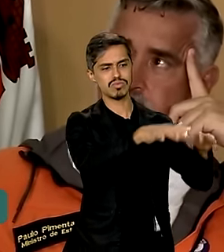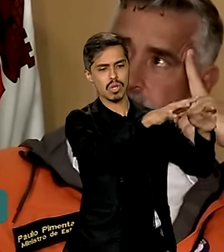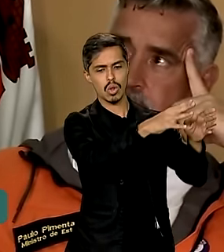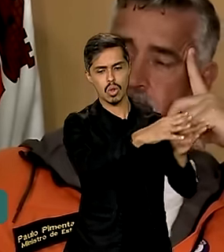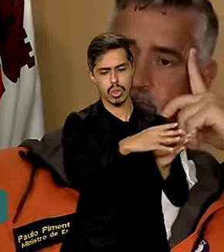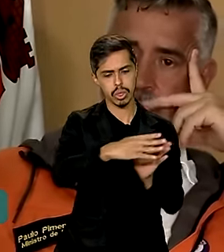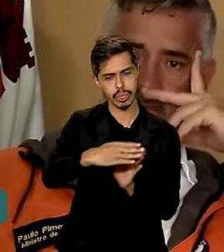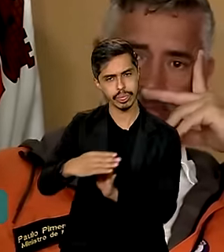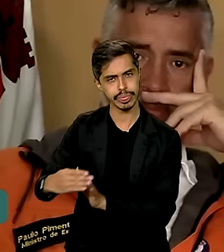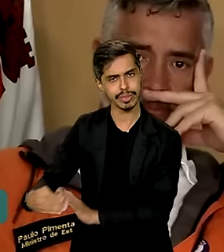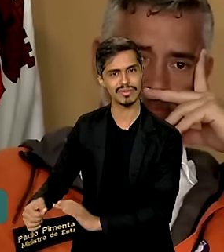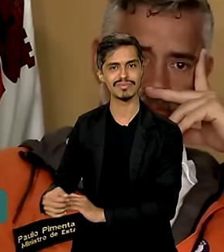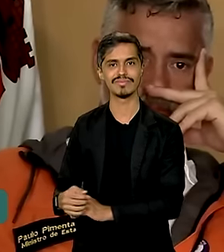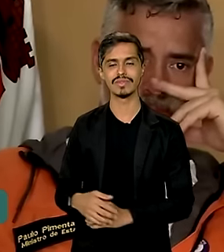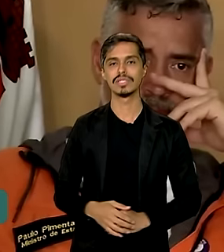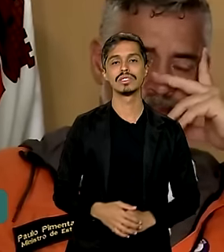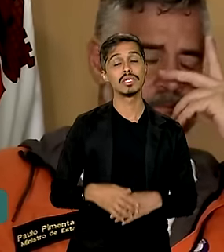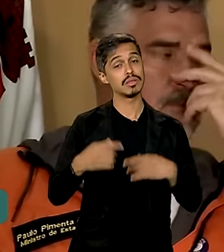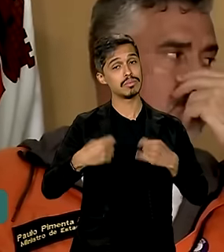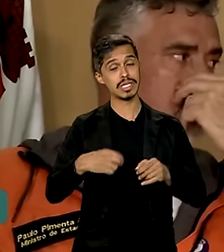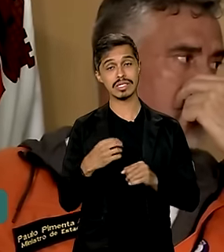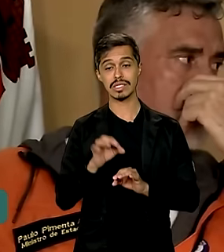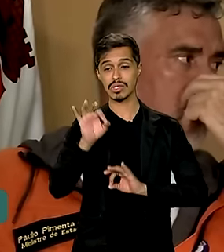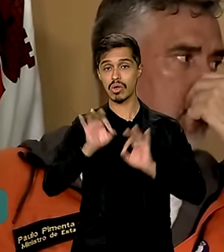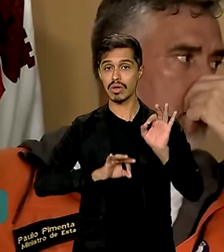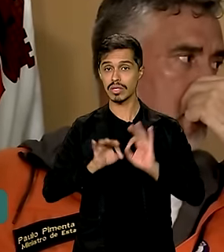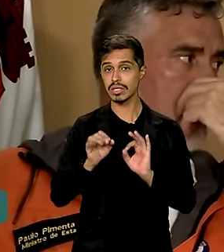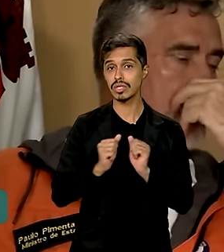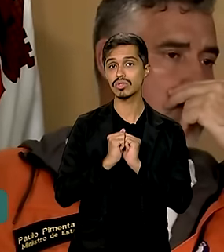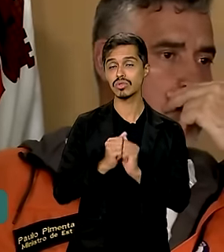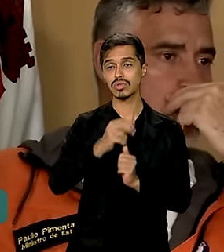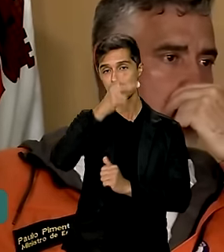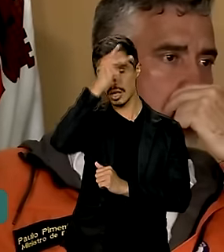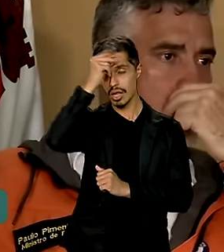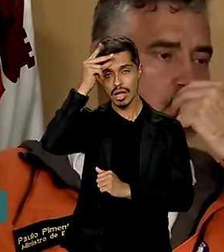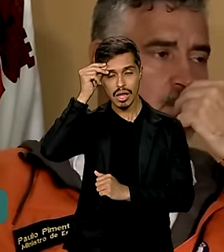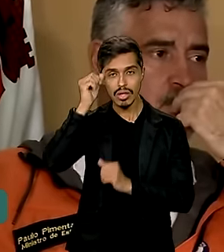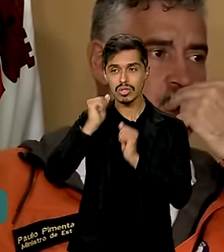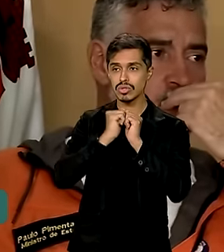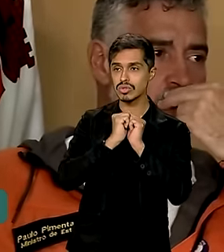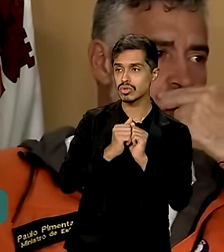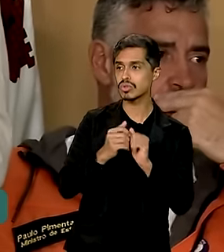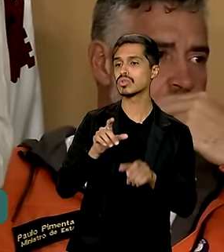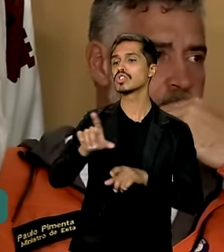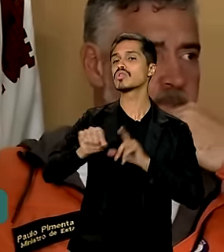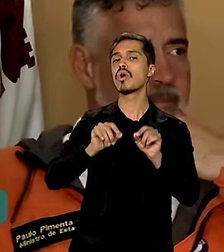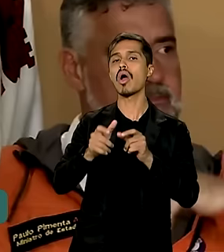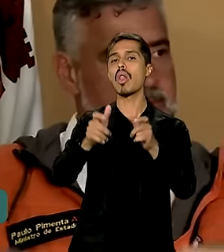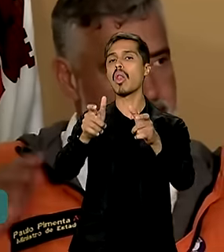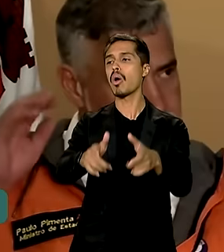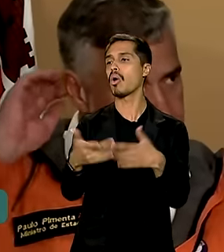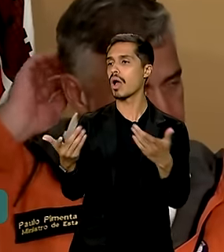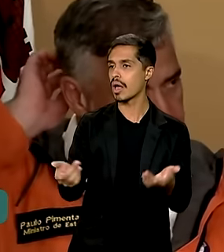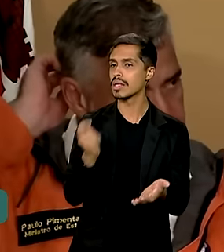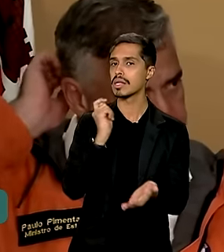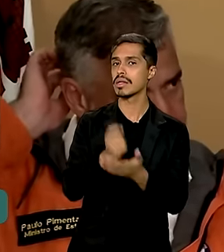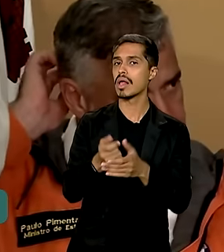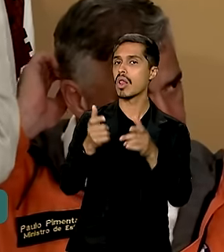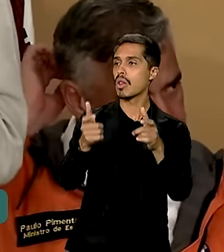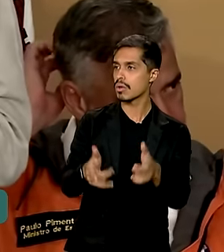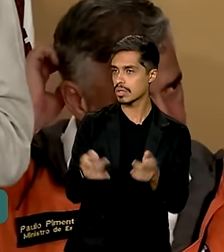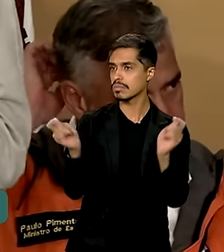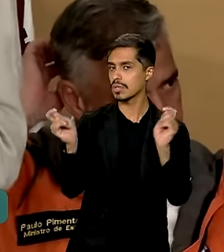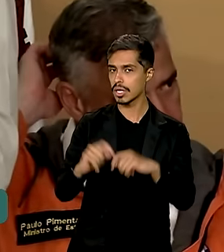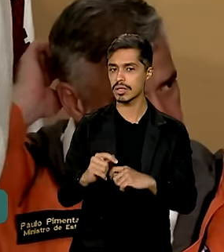E a gente, portanto, vai ter que acertar com os prefeitos a escolha de terreno, se for necessária a compra de terreno.